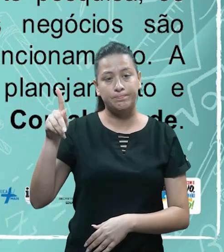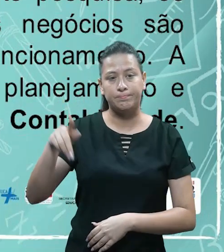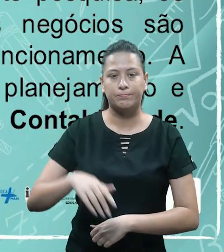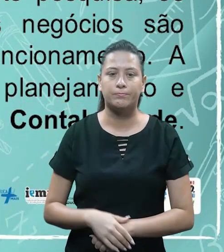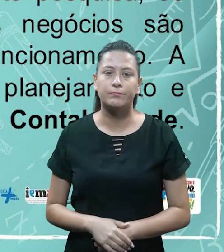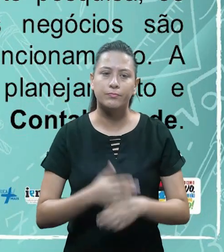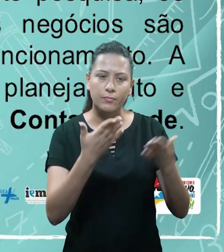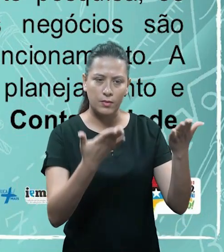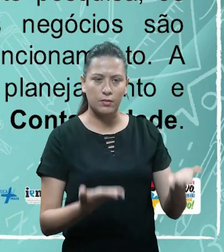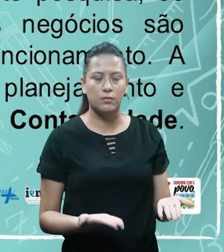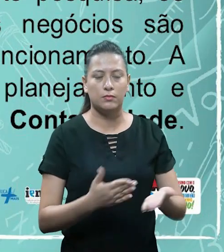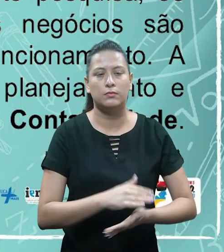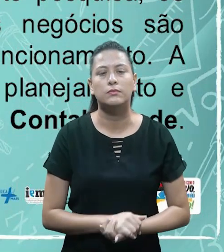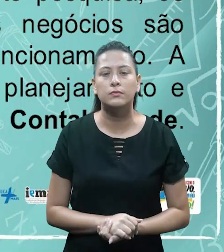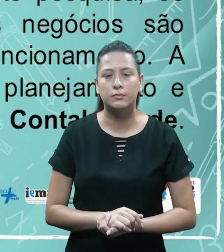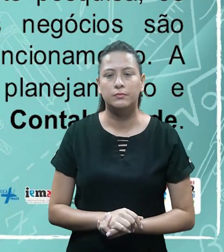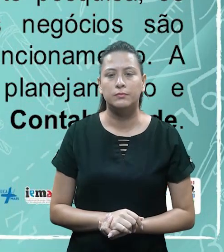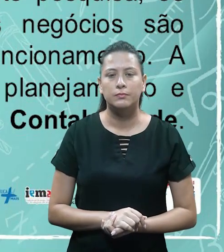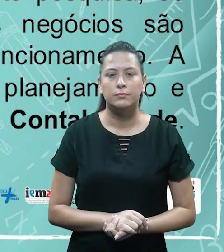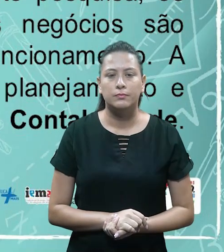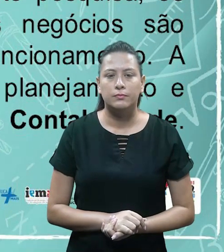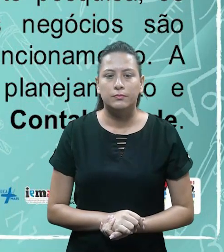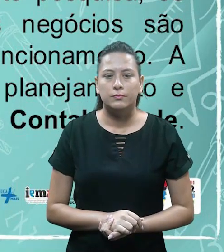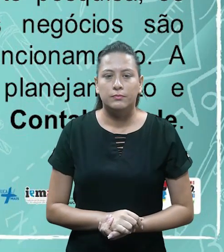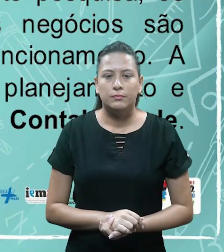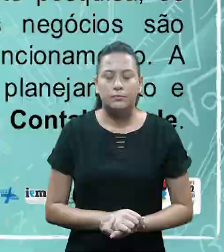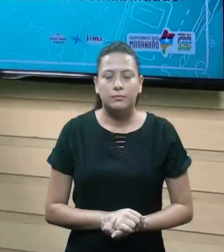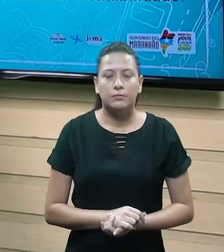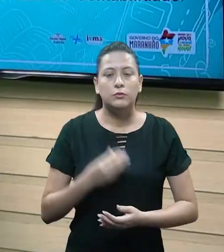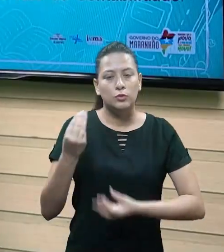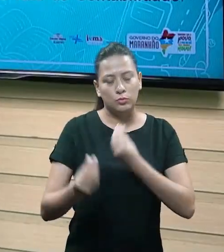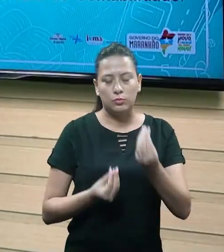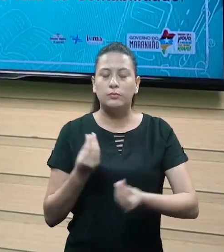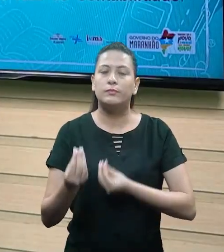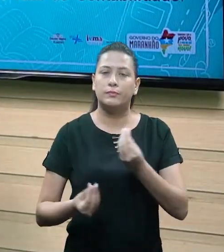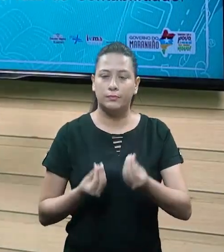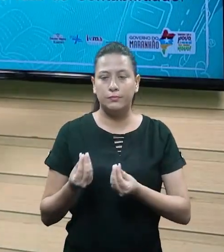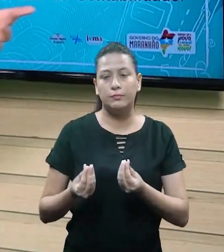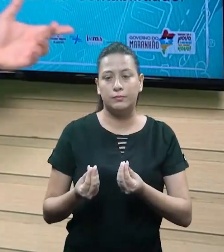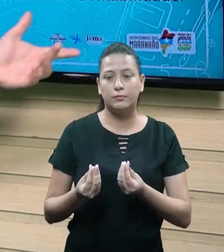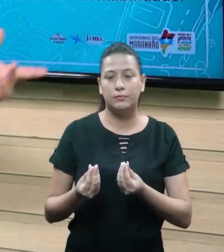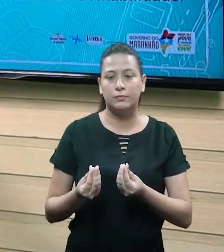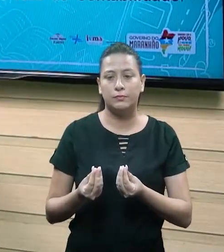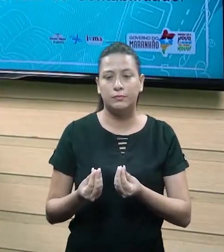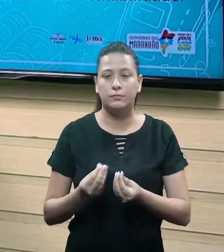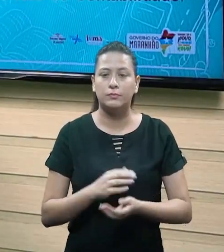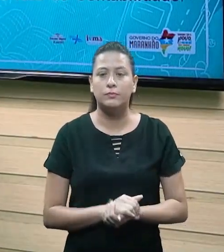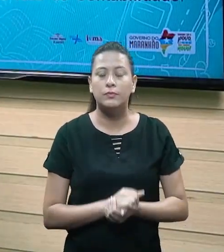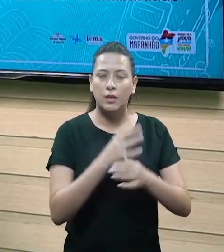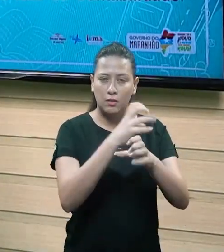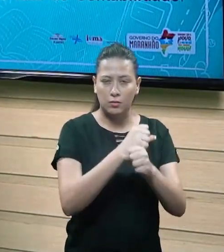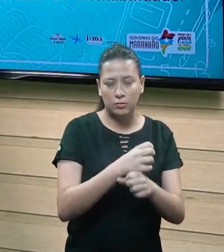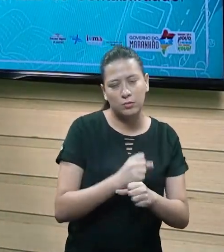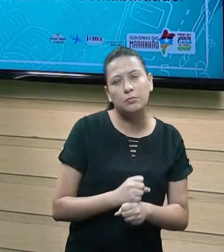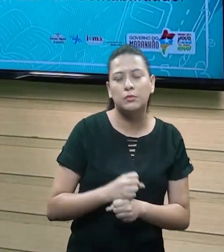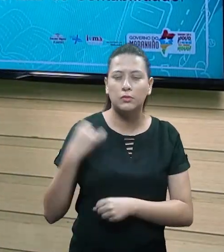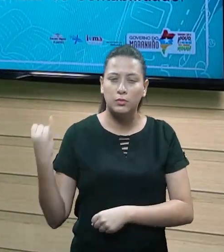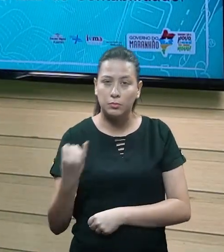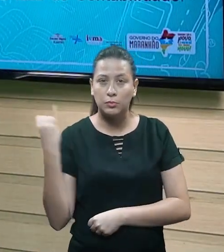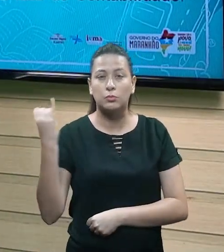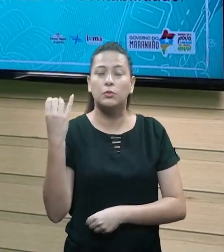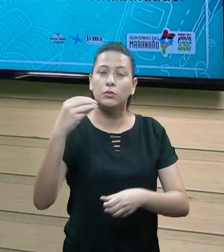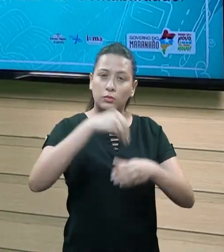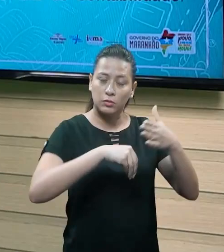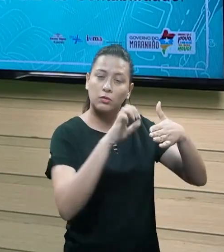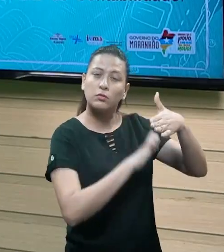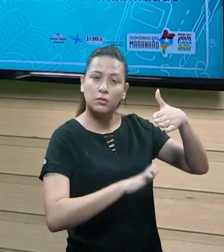Vamos lá. E aqui tem uns dados que eu trouxe para vocês para a gente poder observar, tá? Como realmente essa gestão, como a contabilidade, ela faz uma diferença na gestão